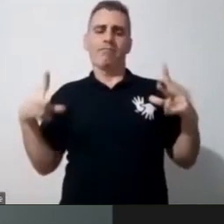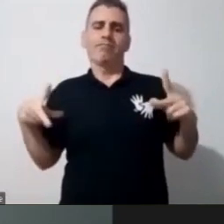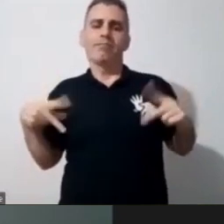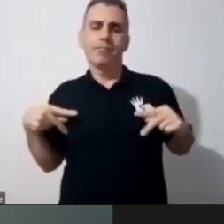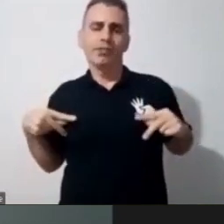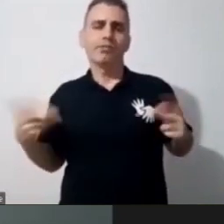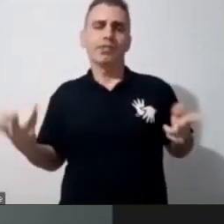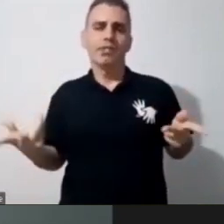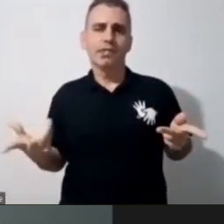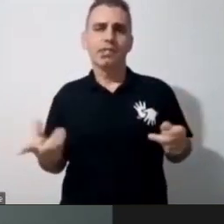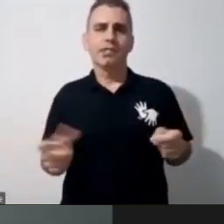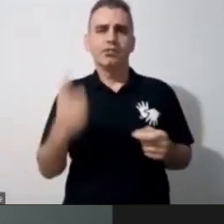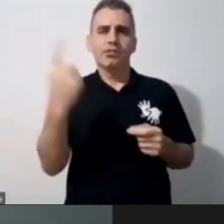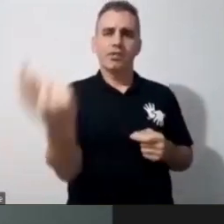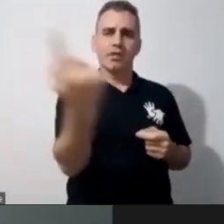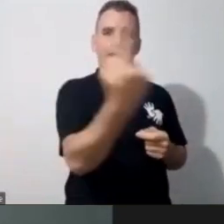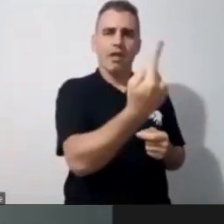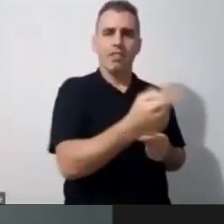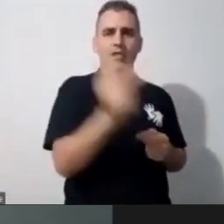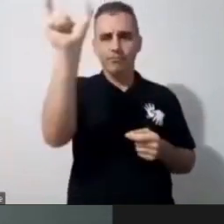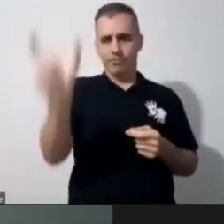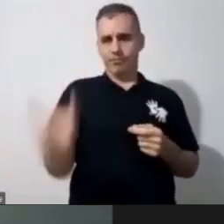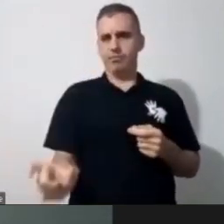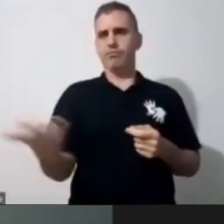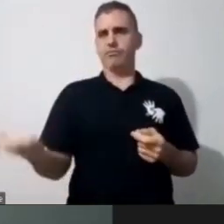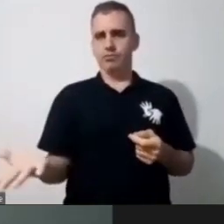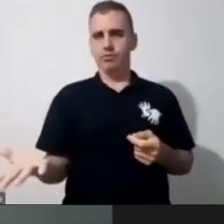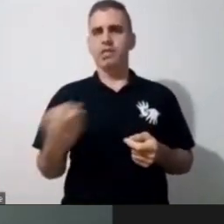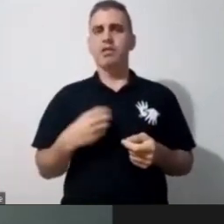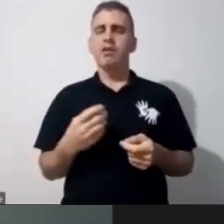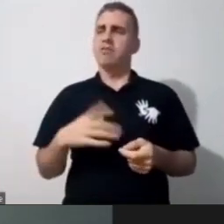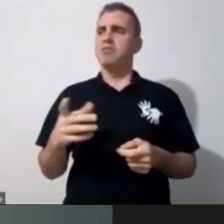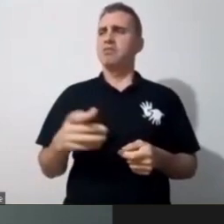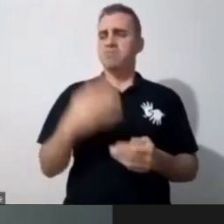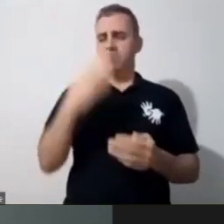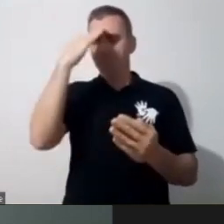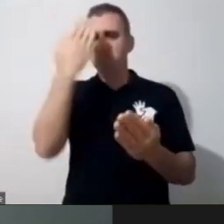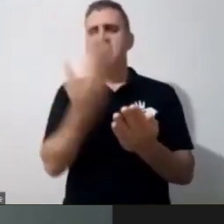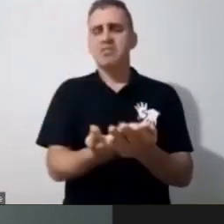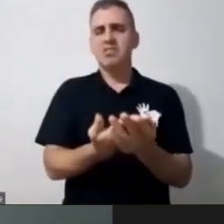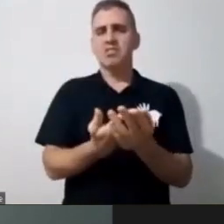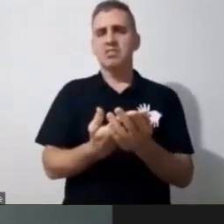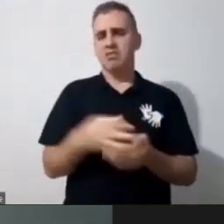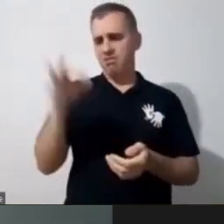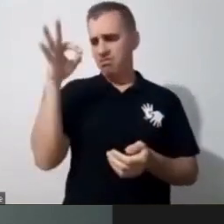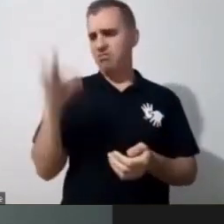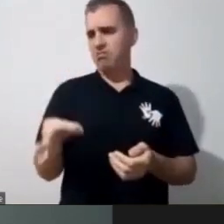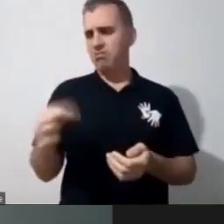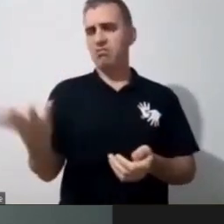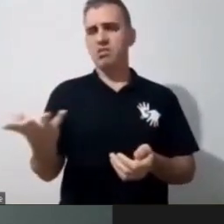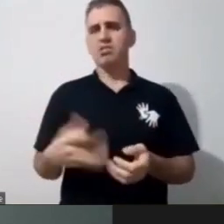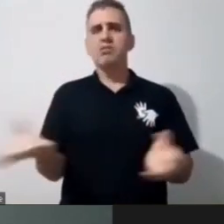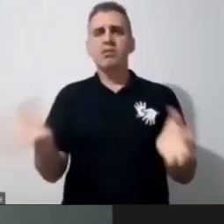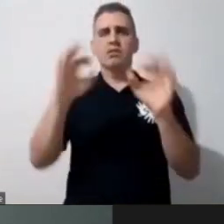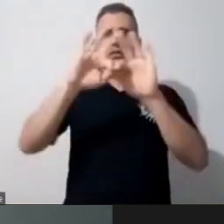mas a gente precisa, então, acreditar que vai dar certo, né. Acreditar que essa família conectada com o professor, com